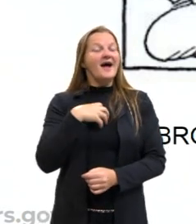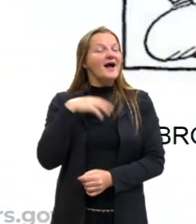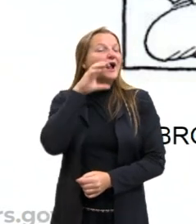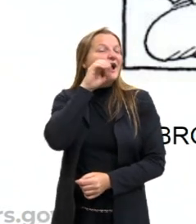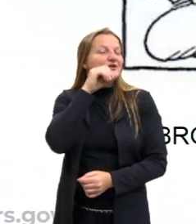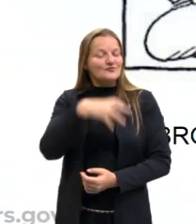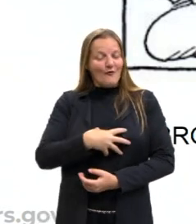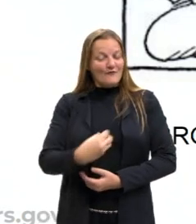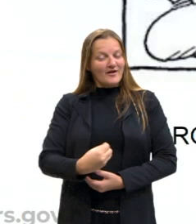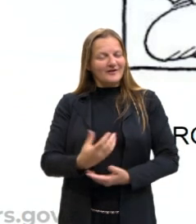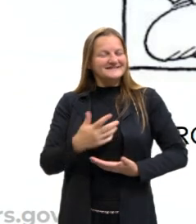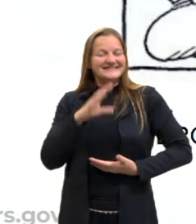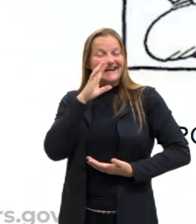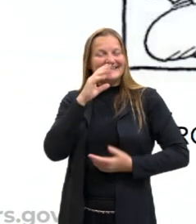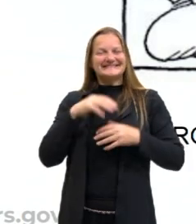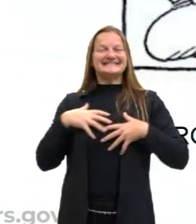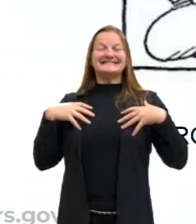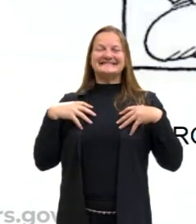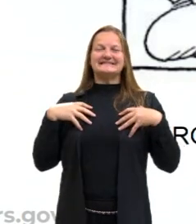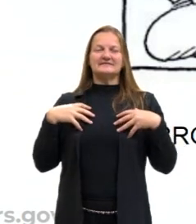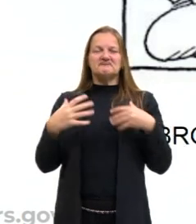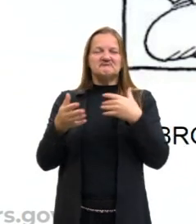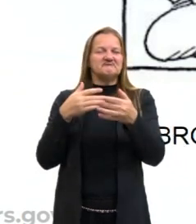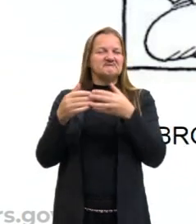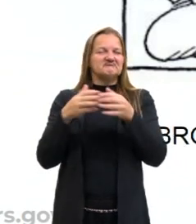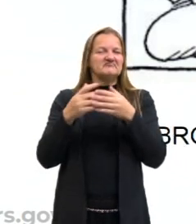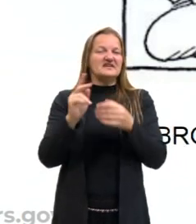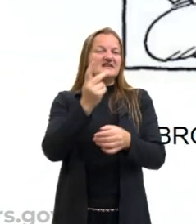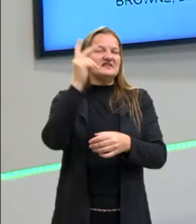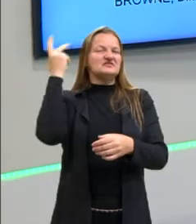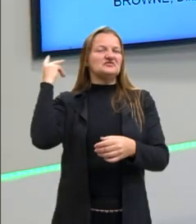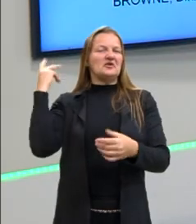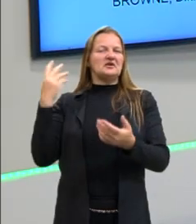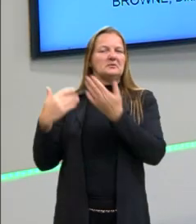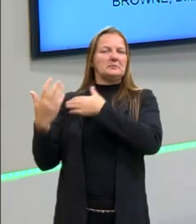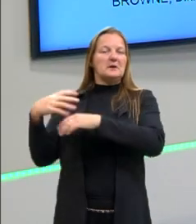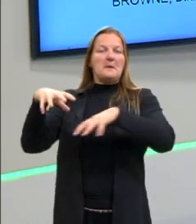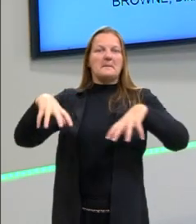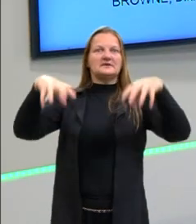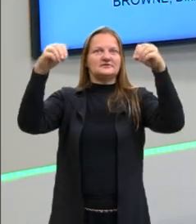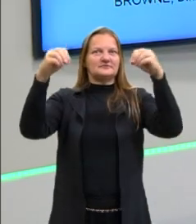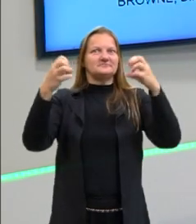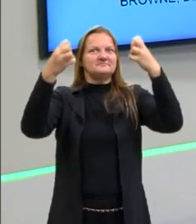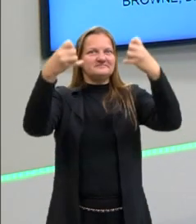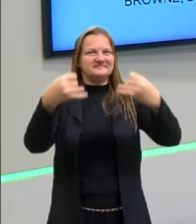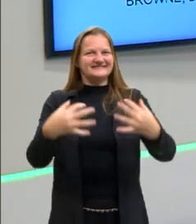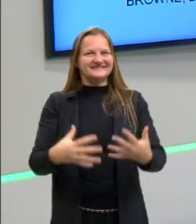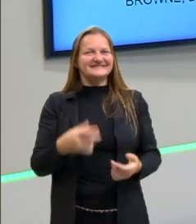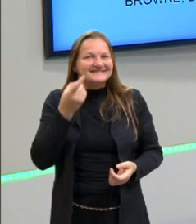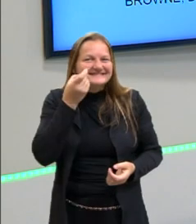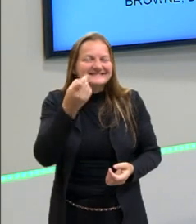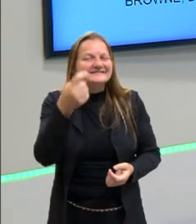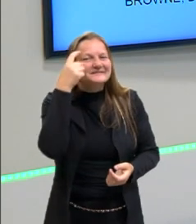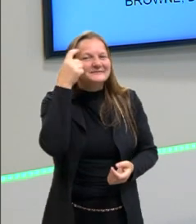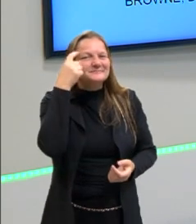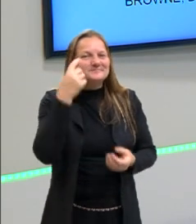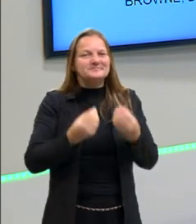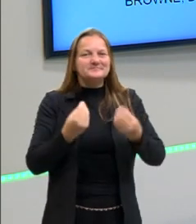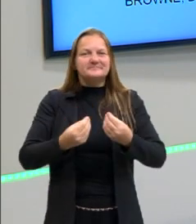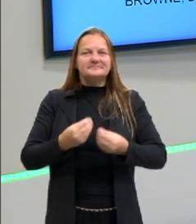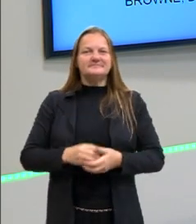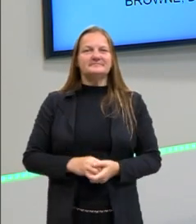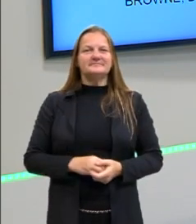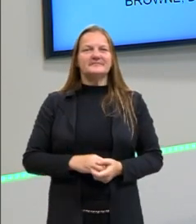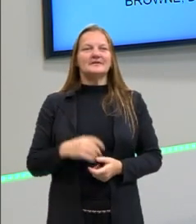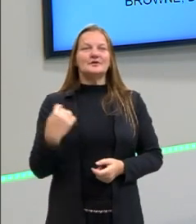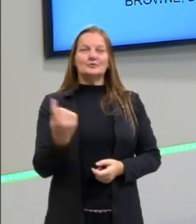que o cachorro dele teve filhotes, e não estava nem a Idade das Trevas, o que é isso? E é interessante a gente pensar que,